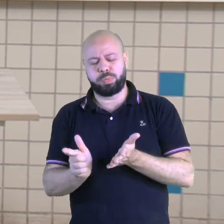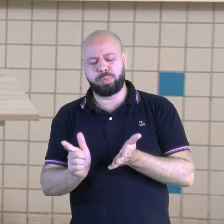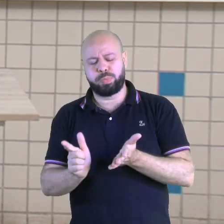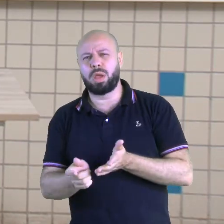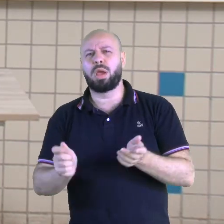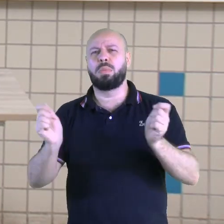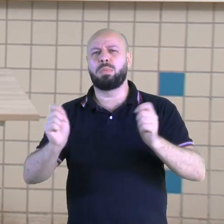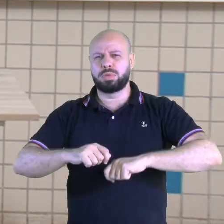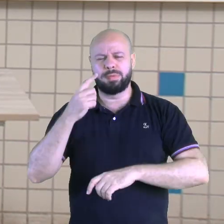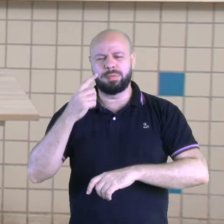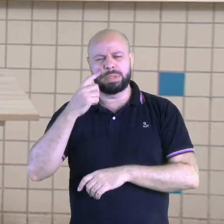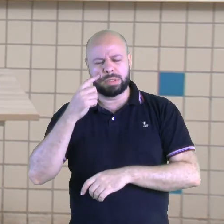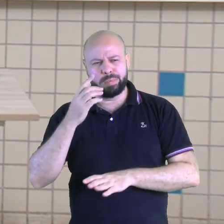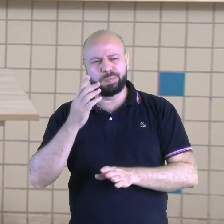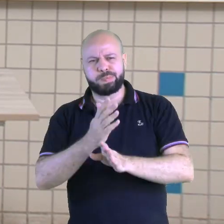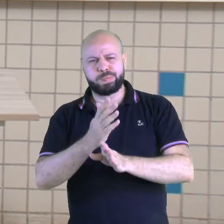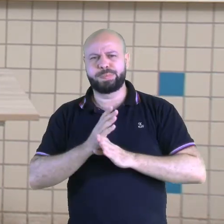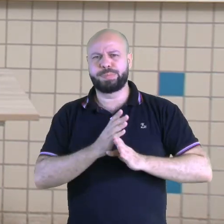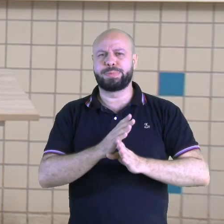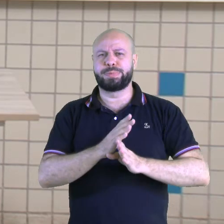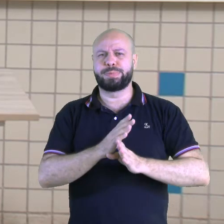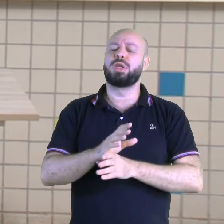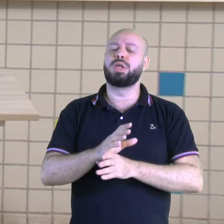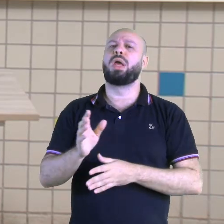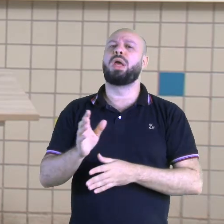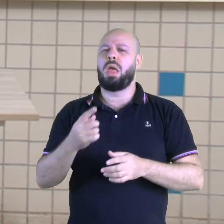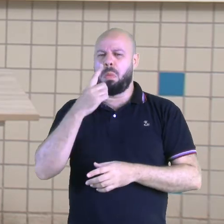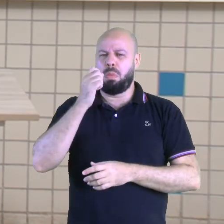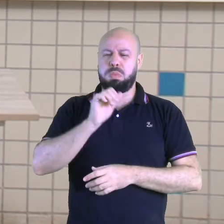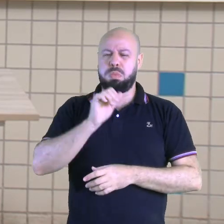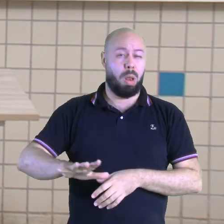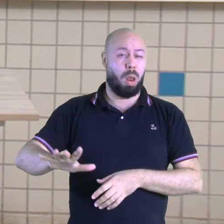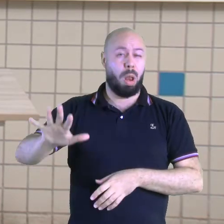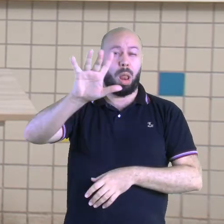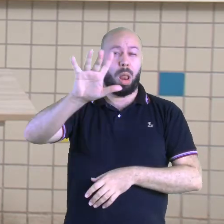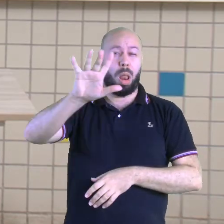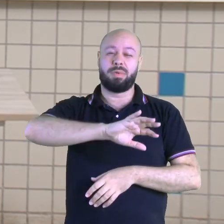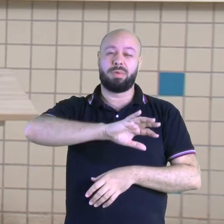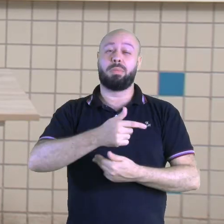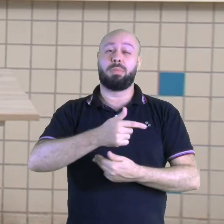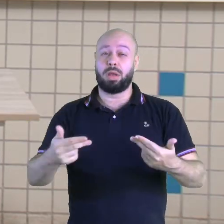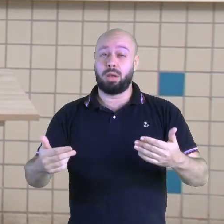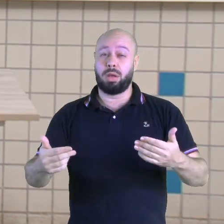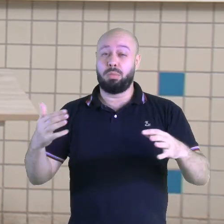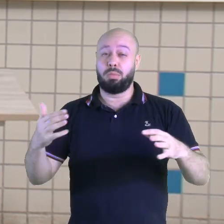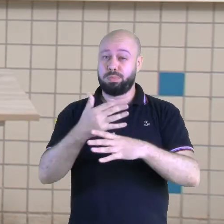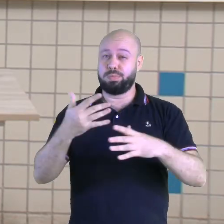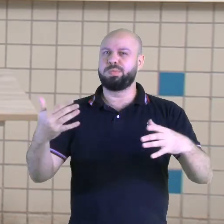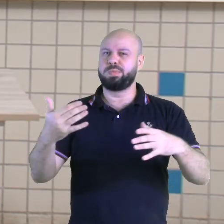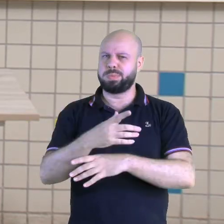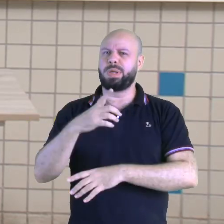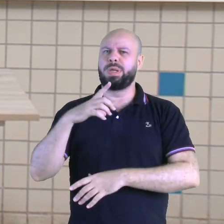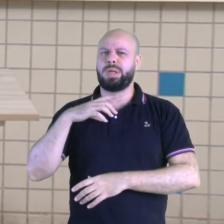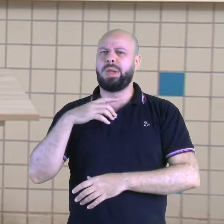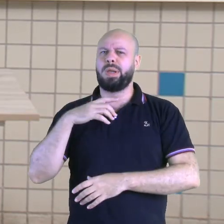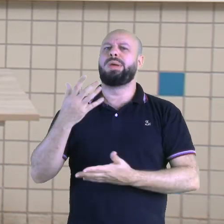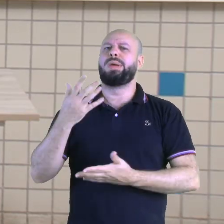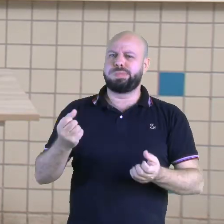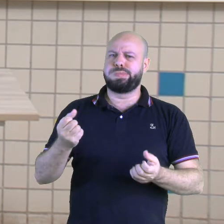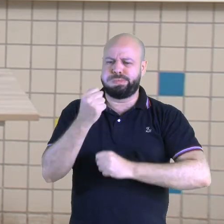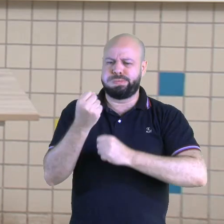pesquisando sobre essa poluição. Cidades grandes, as grandes metrópoles que têm grandes contingentes de